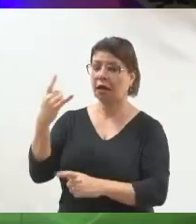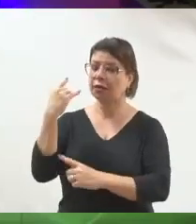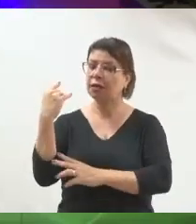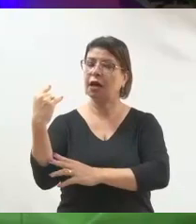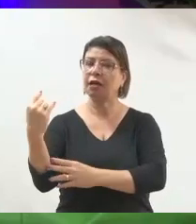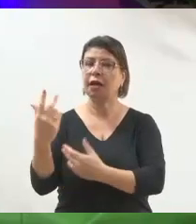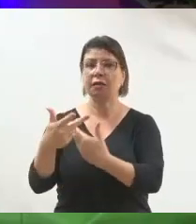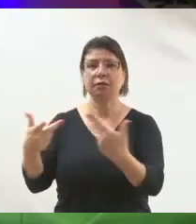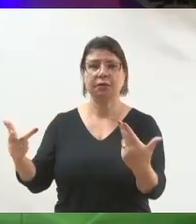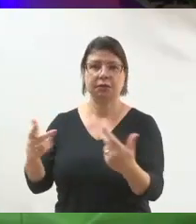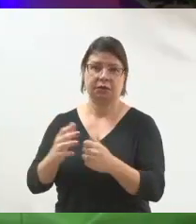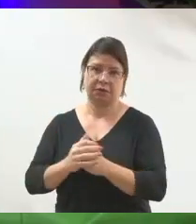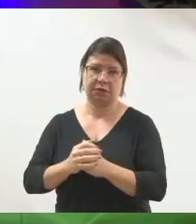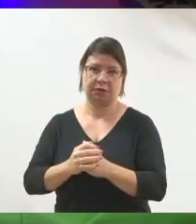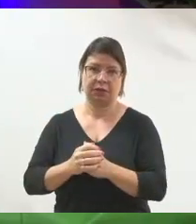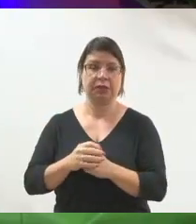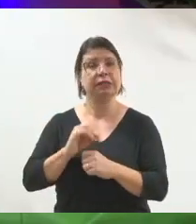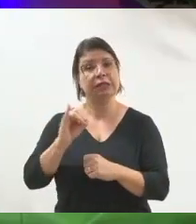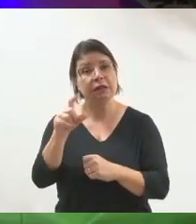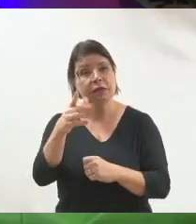você entender isso aqui.